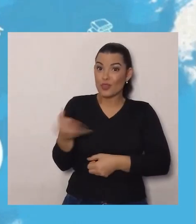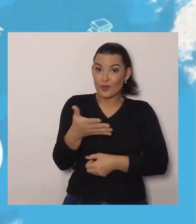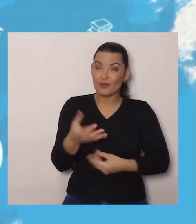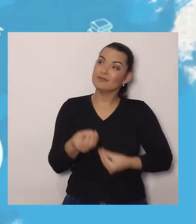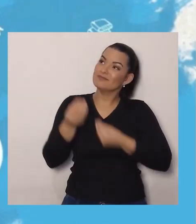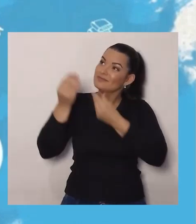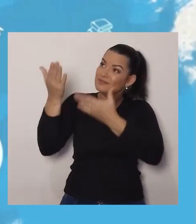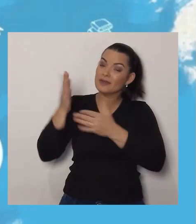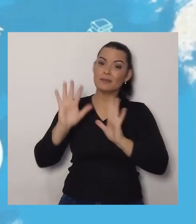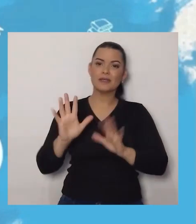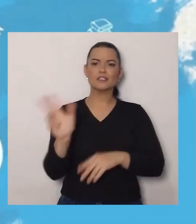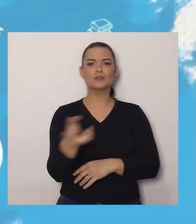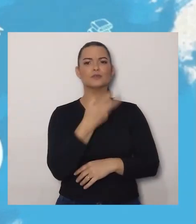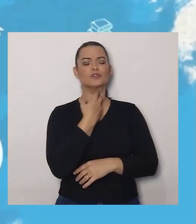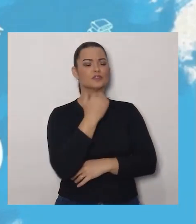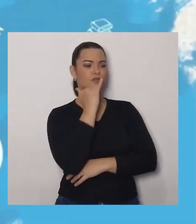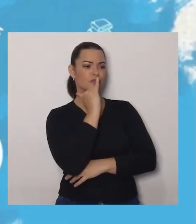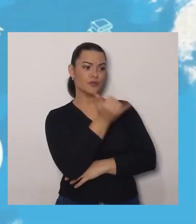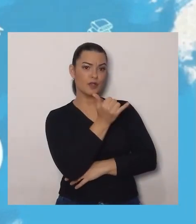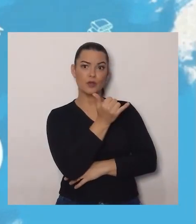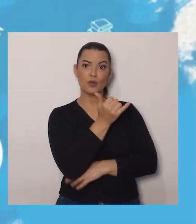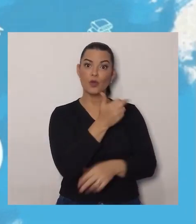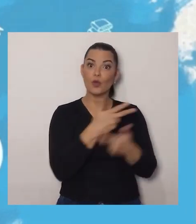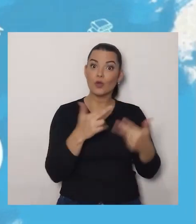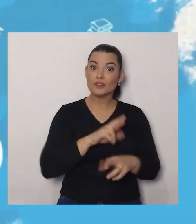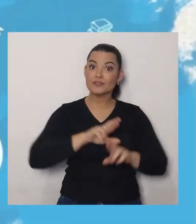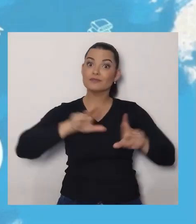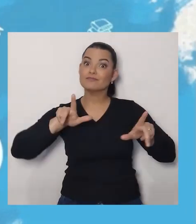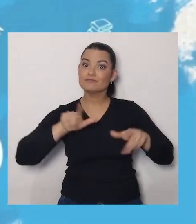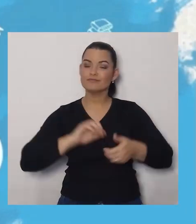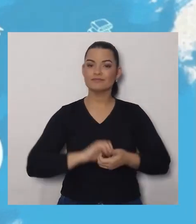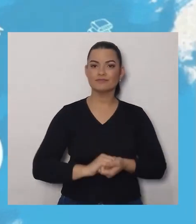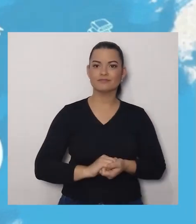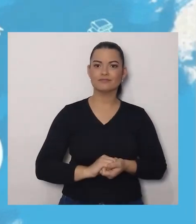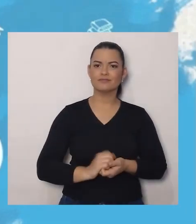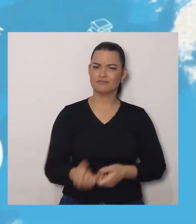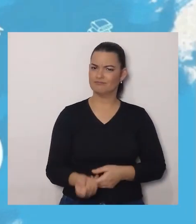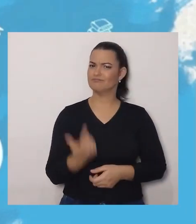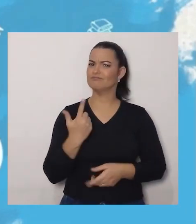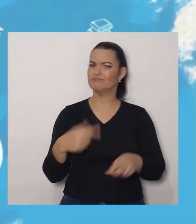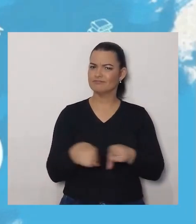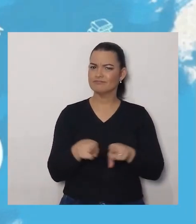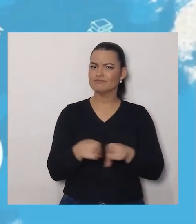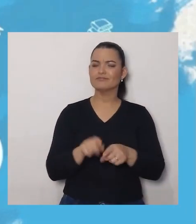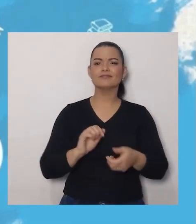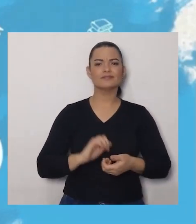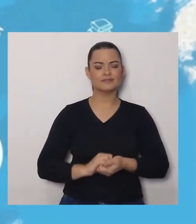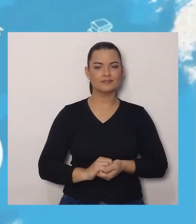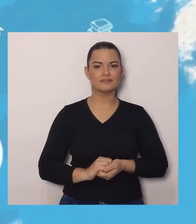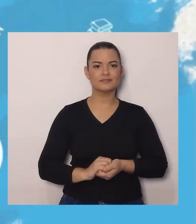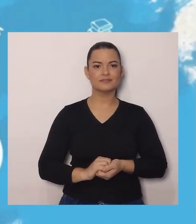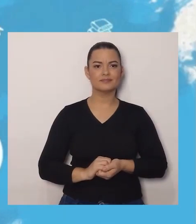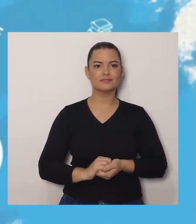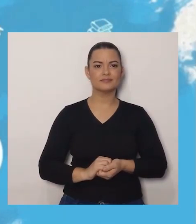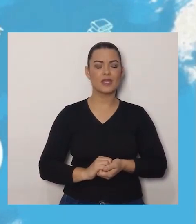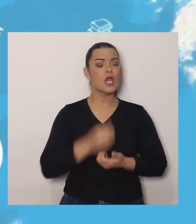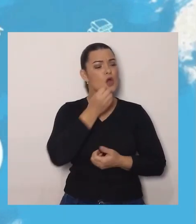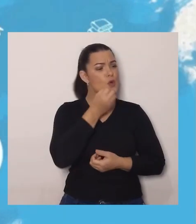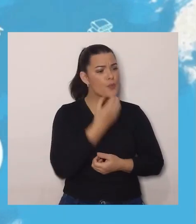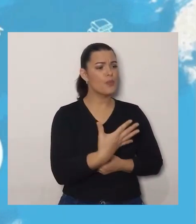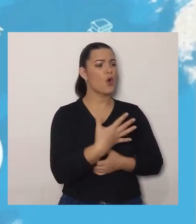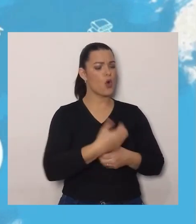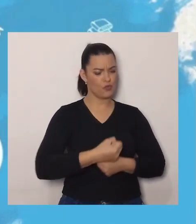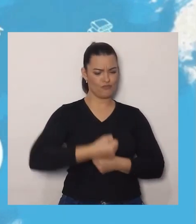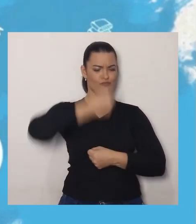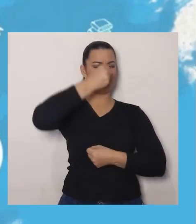disse outra coisa, muito estranha. Que bom que vocês me deram um